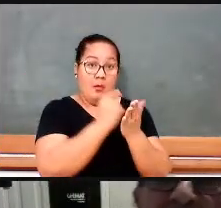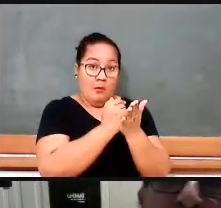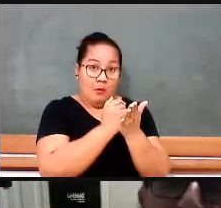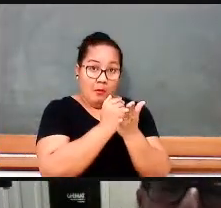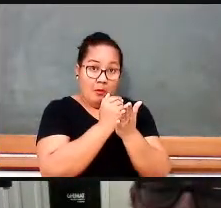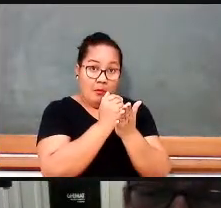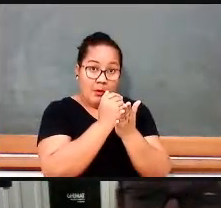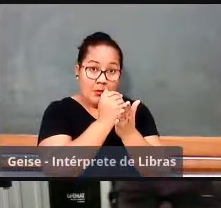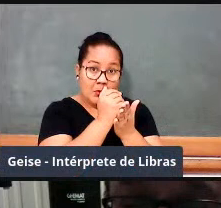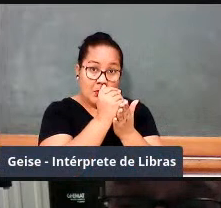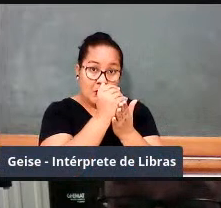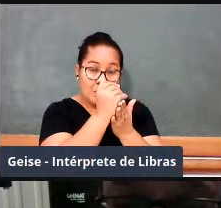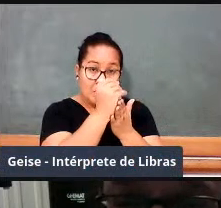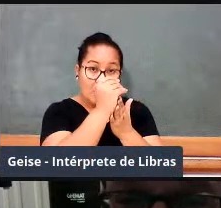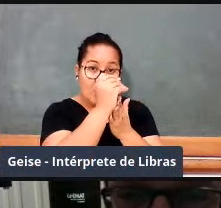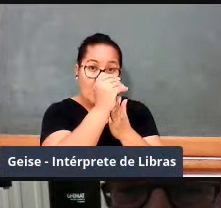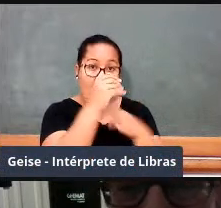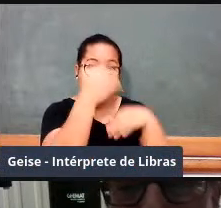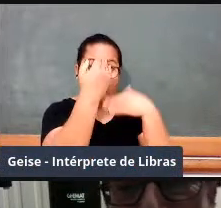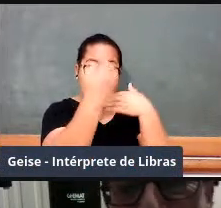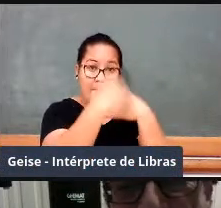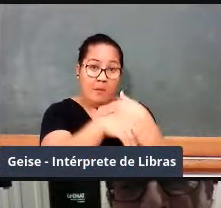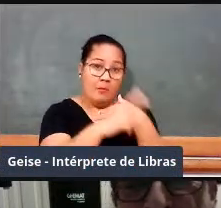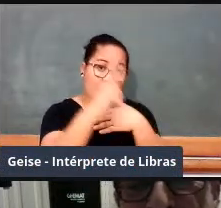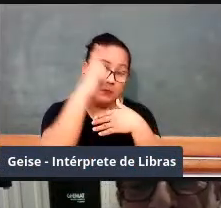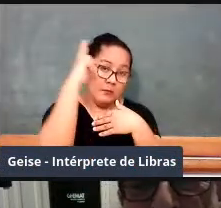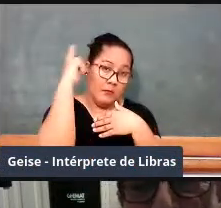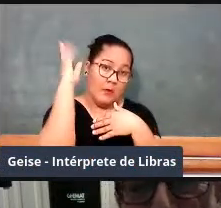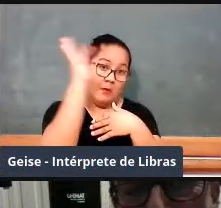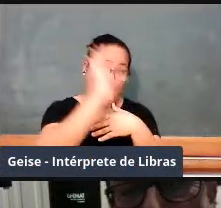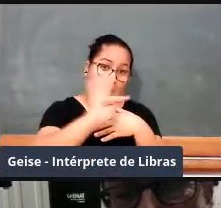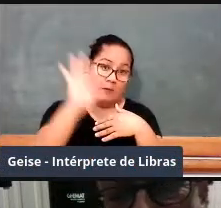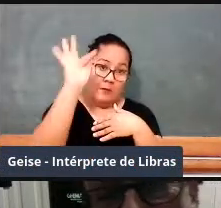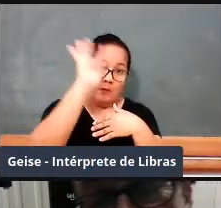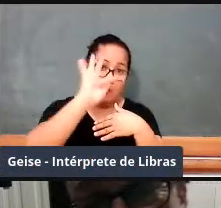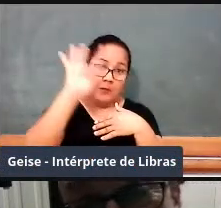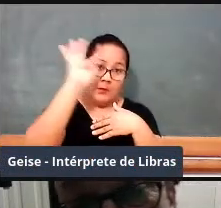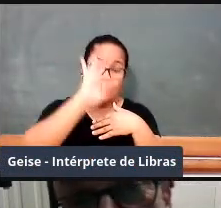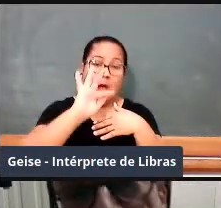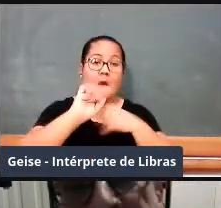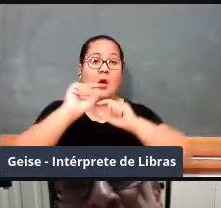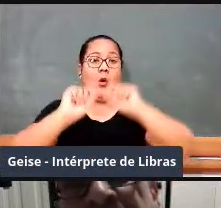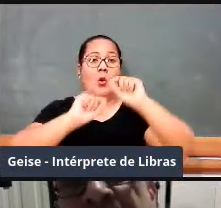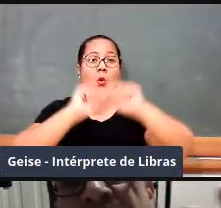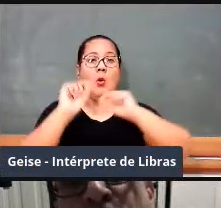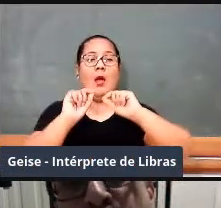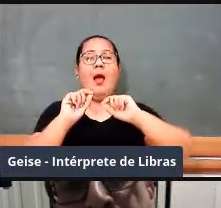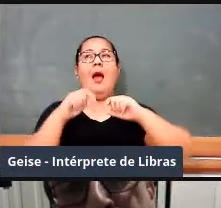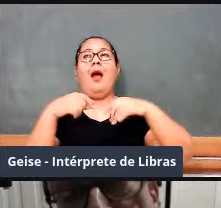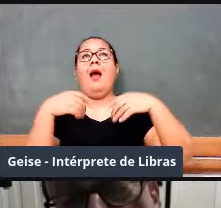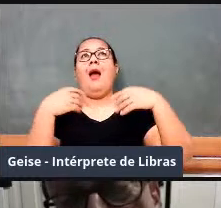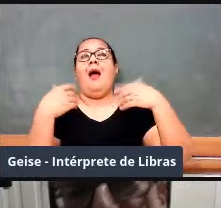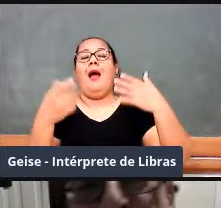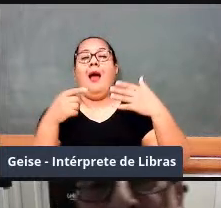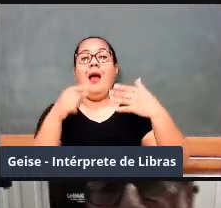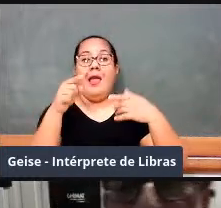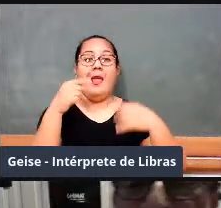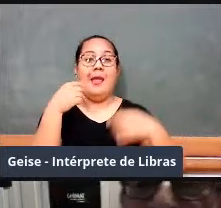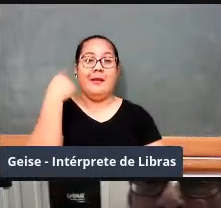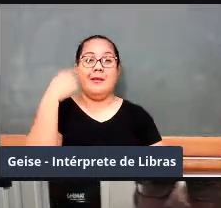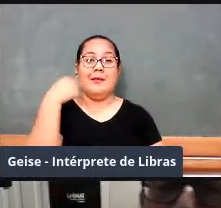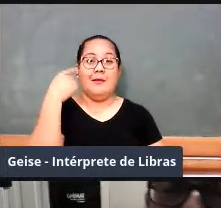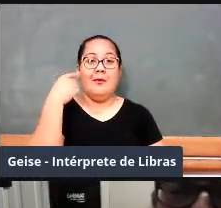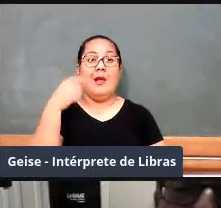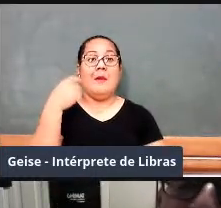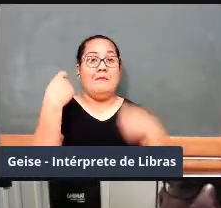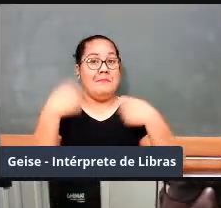criação do vestibular para as faculdades de Direito, se diz assim, até o advogado tem